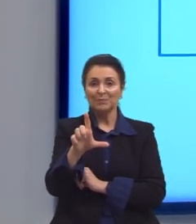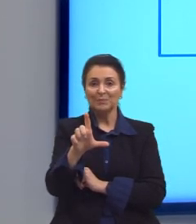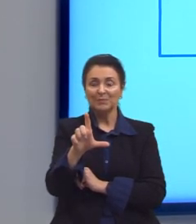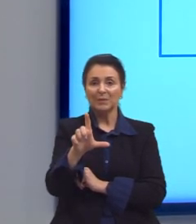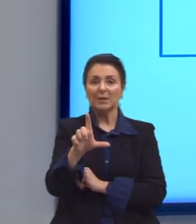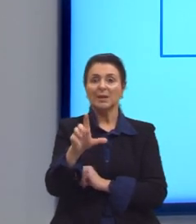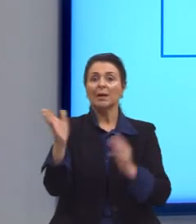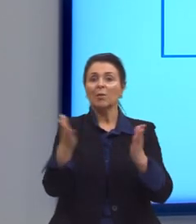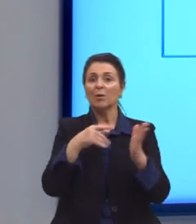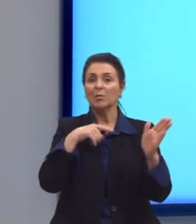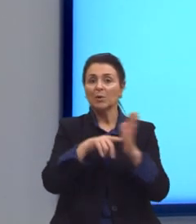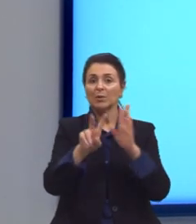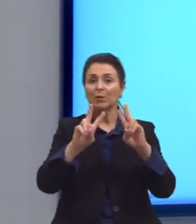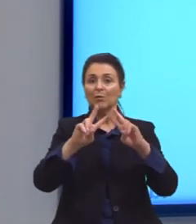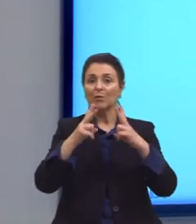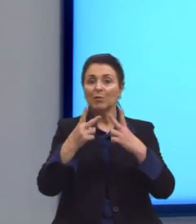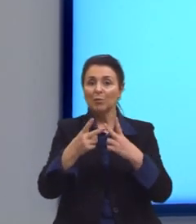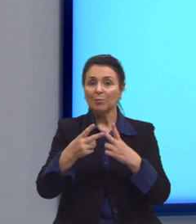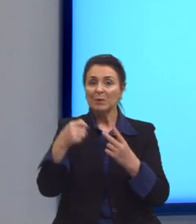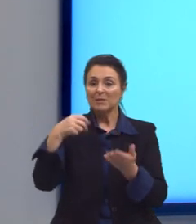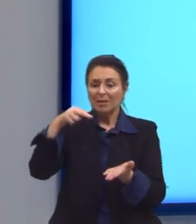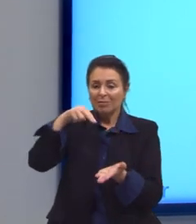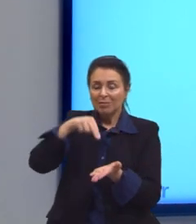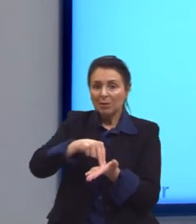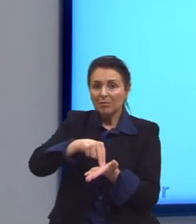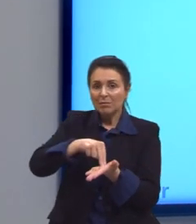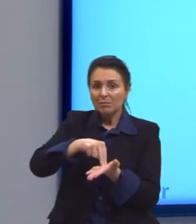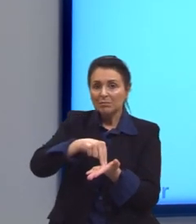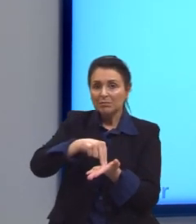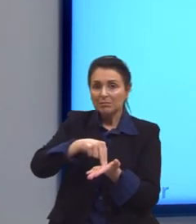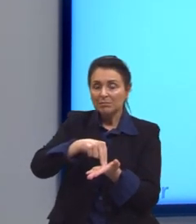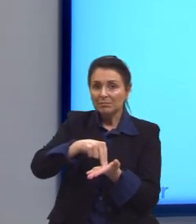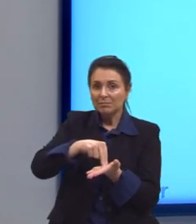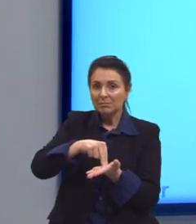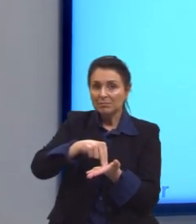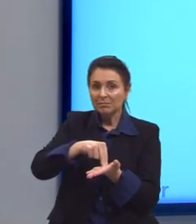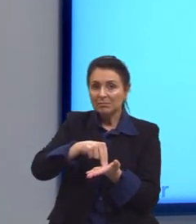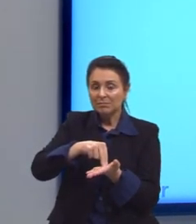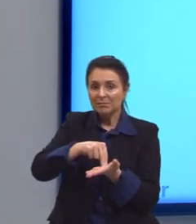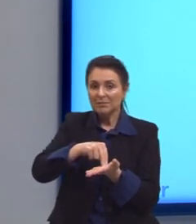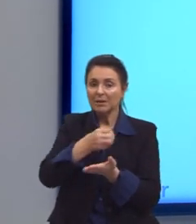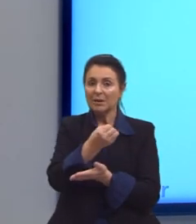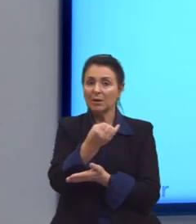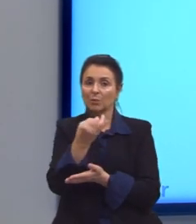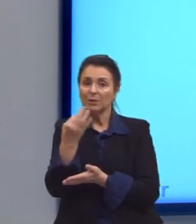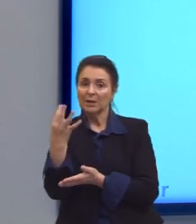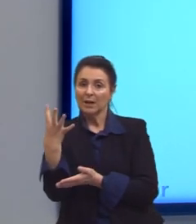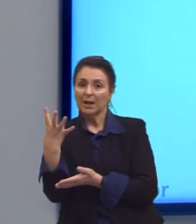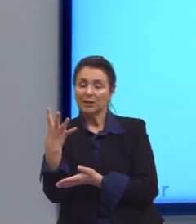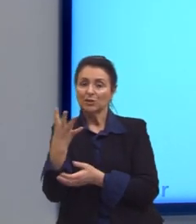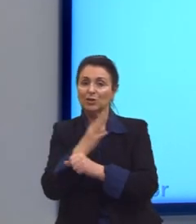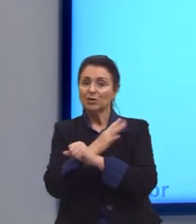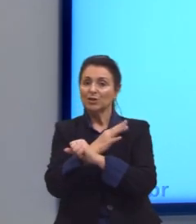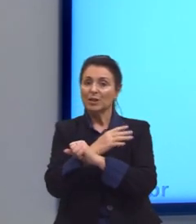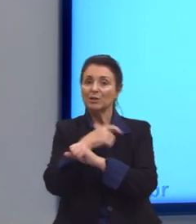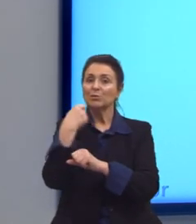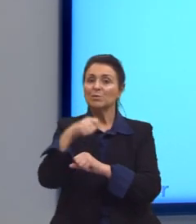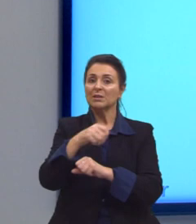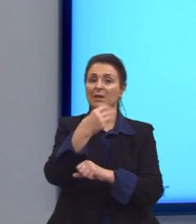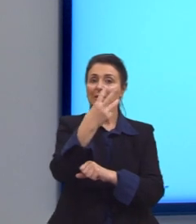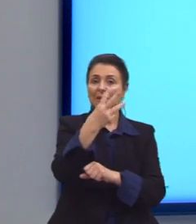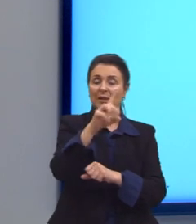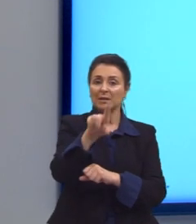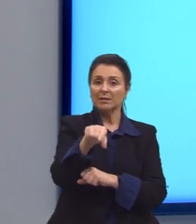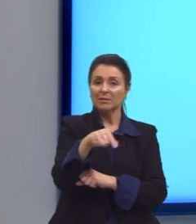volume para neutralizar. Então, essa quantidade de mols de ácido precisa 3